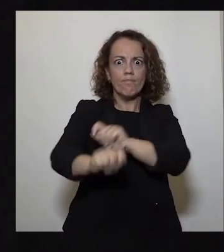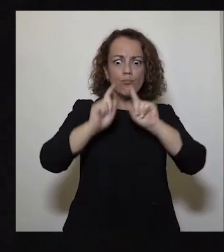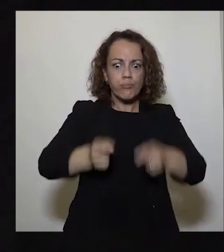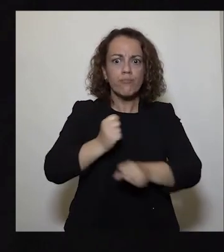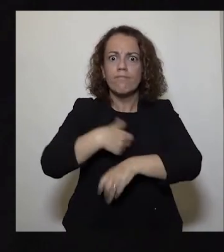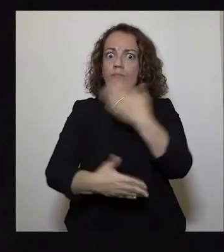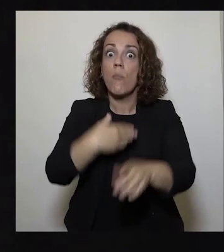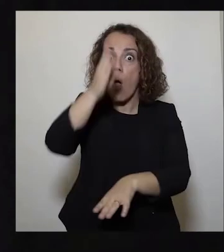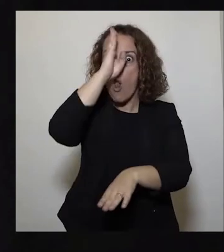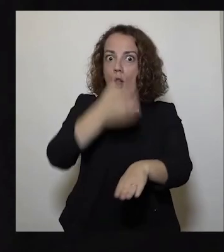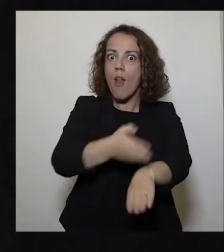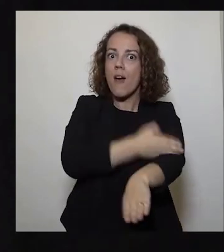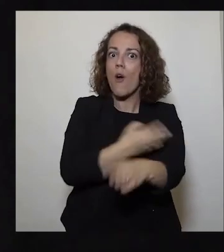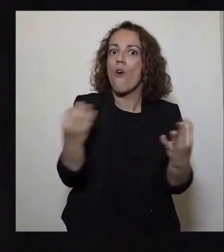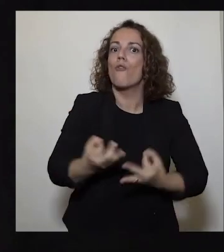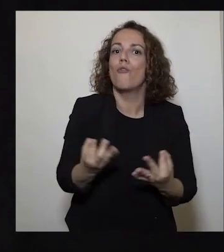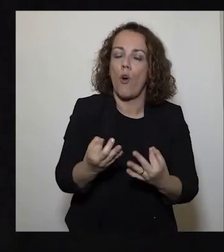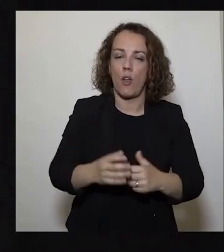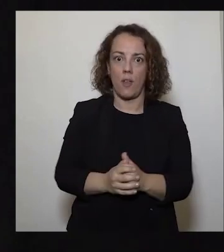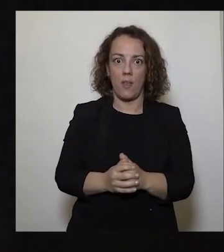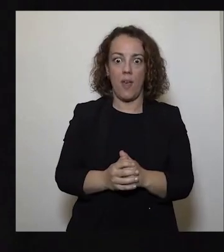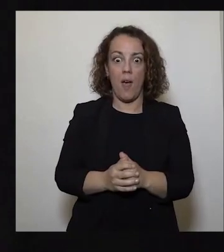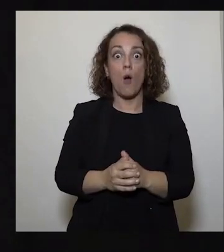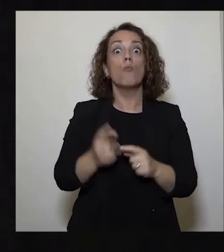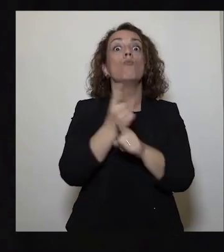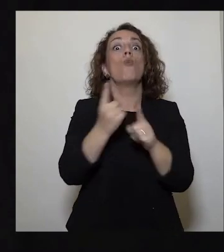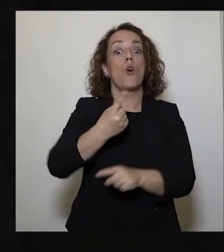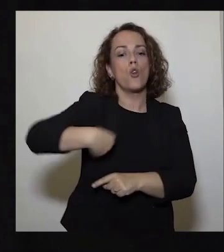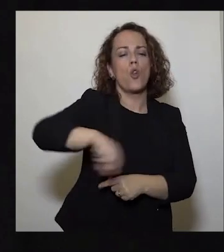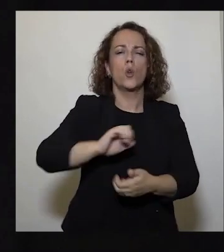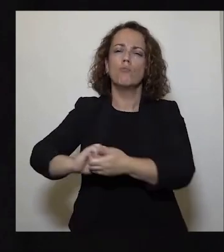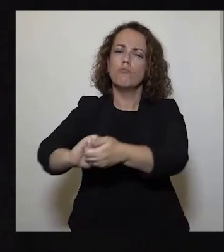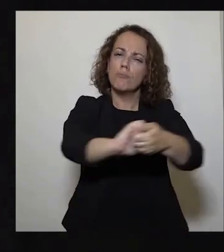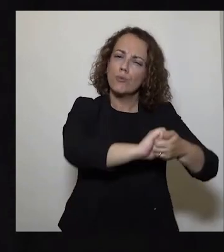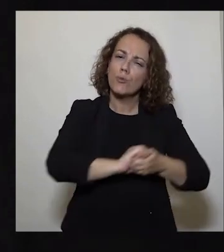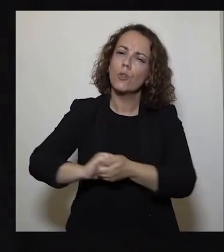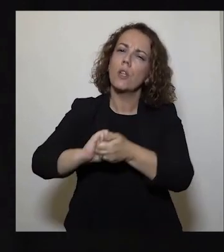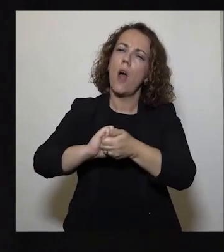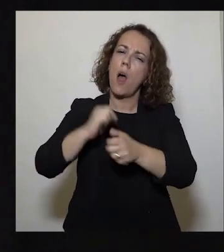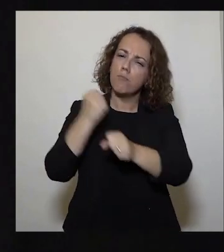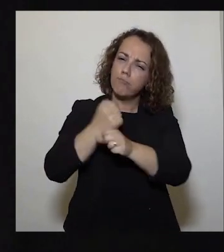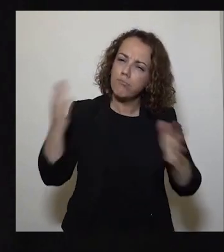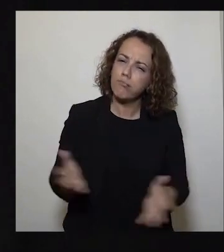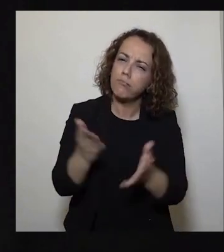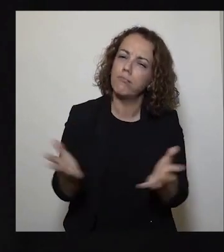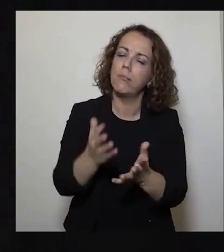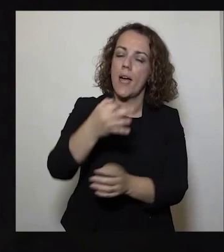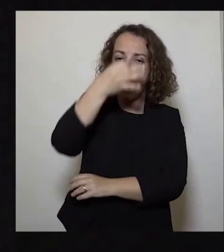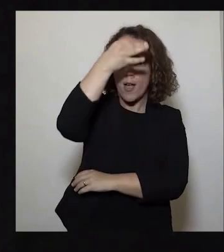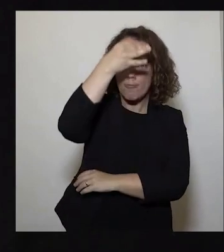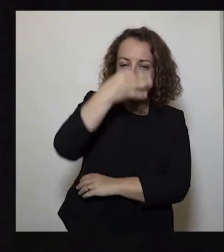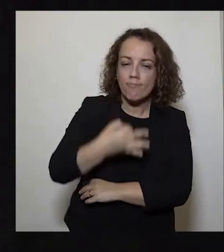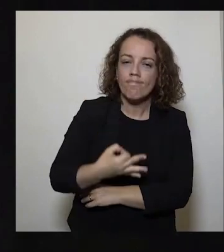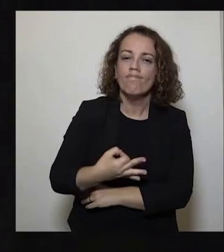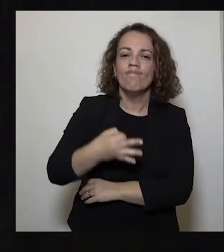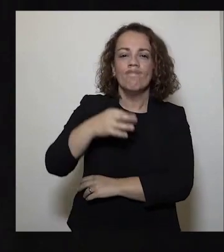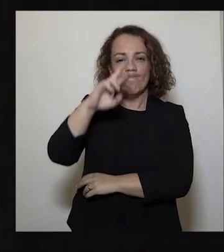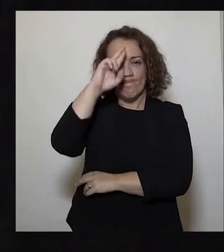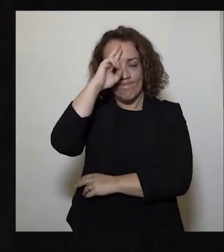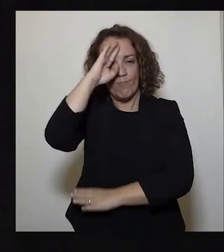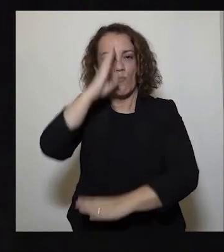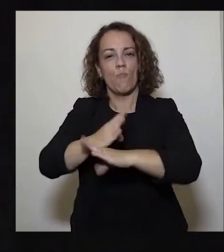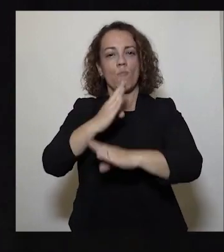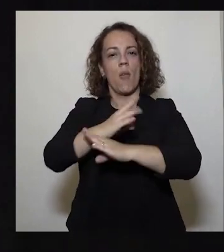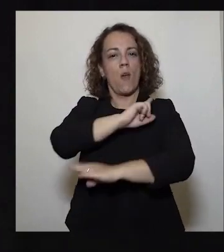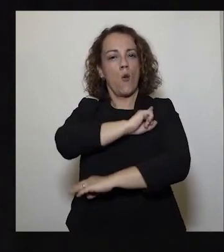É fruto de todos nós termos estado sempre solidários e mobilizados com disciplina, com zelo, com determinação,